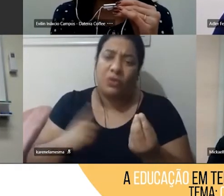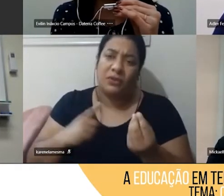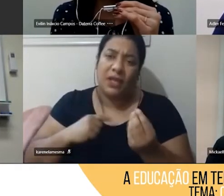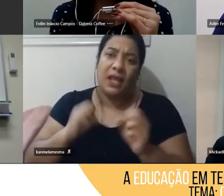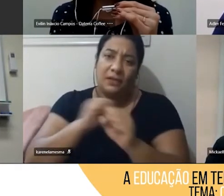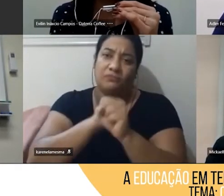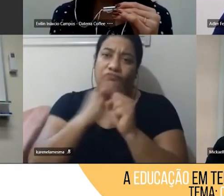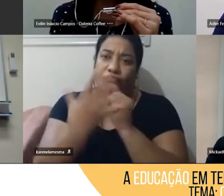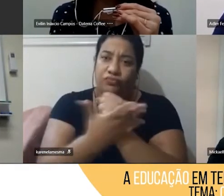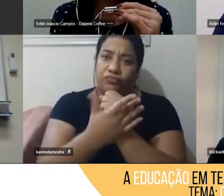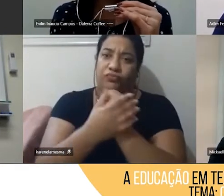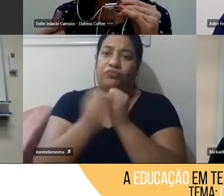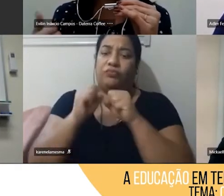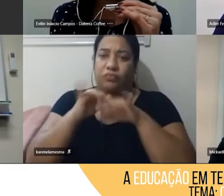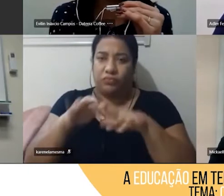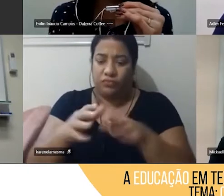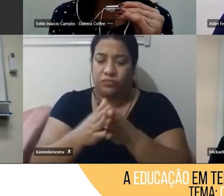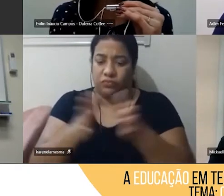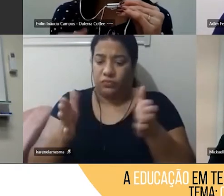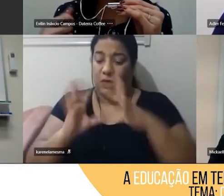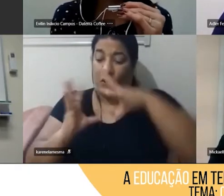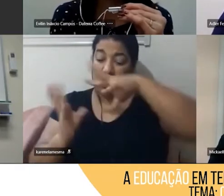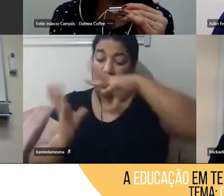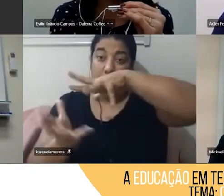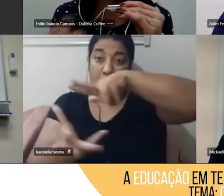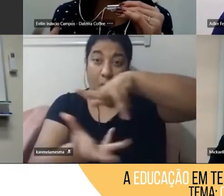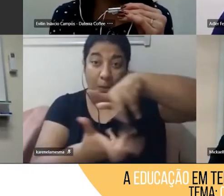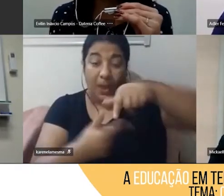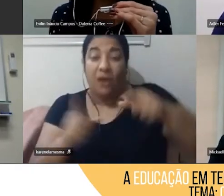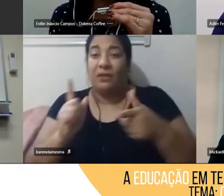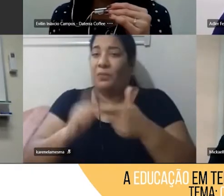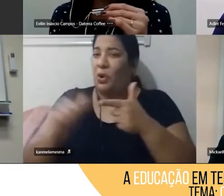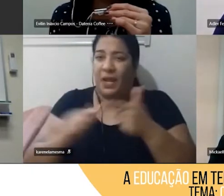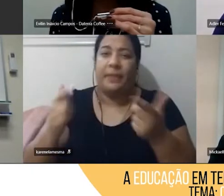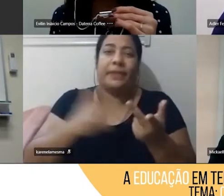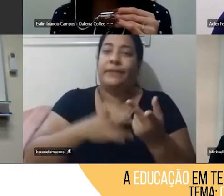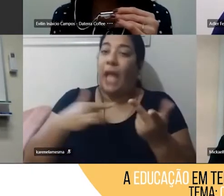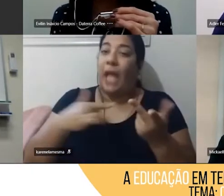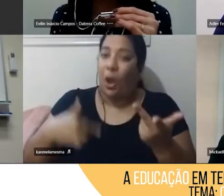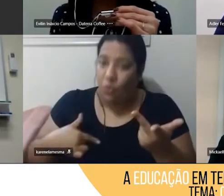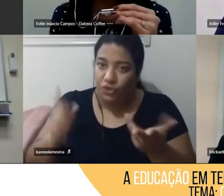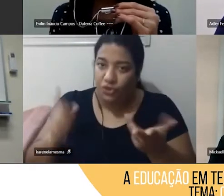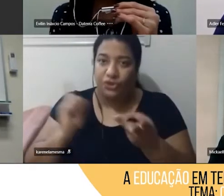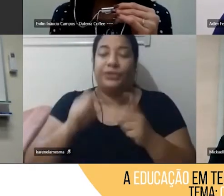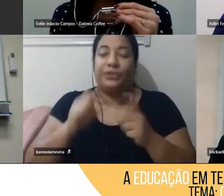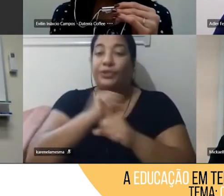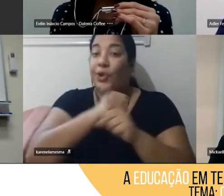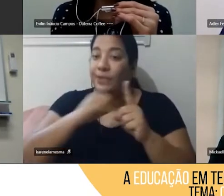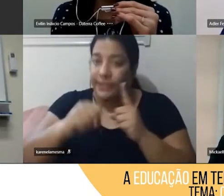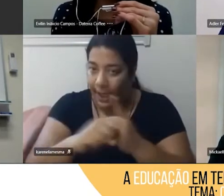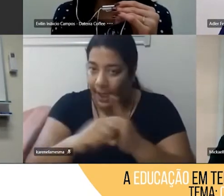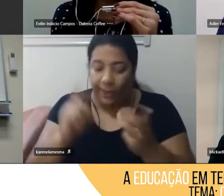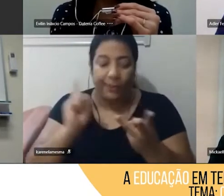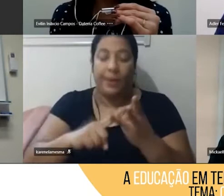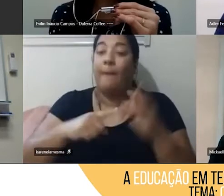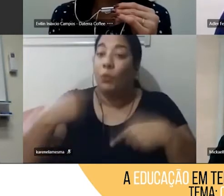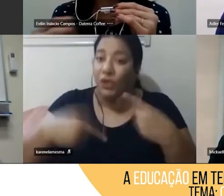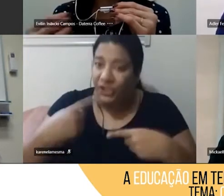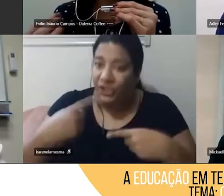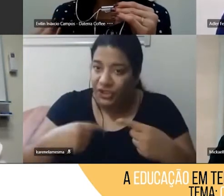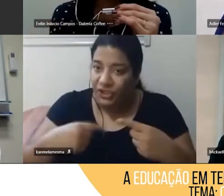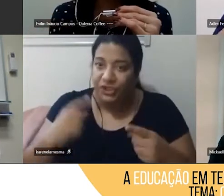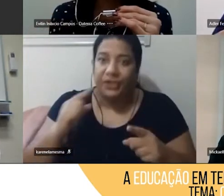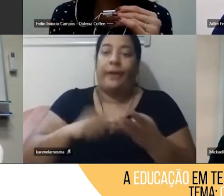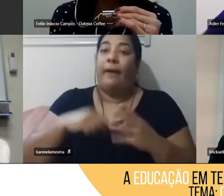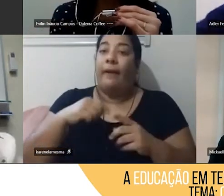a gente também enfrenta crises na área da saúde, na área social, política e econômica. E como a escola pode utilizar